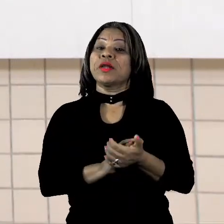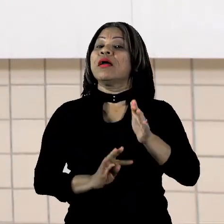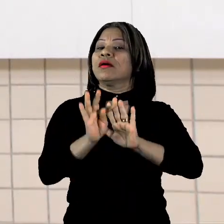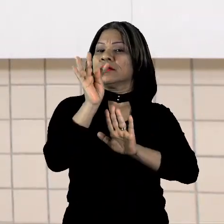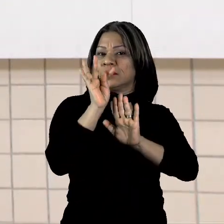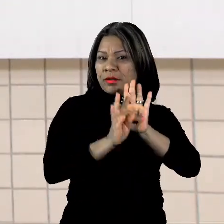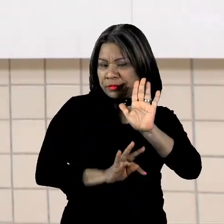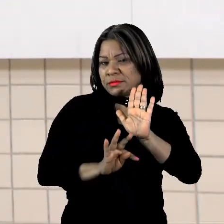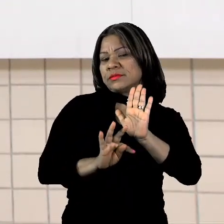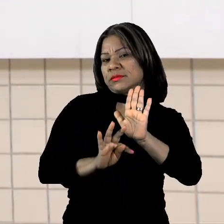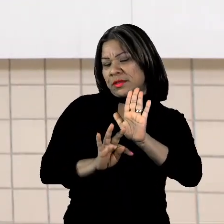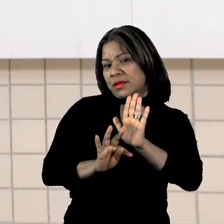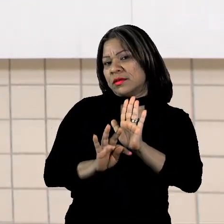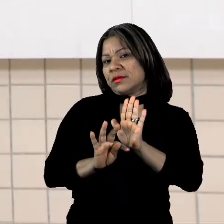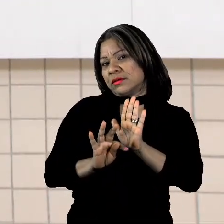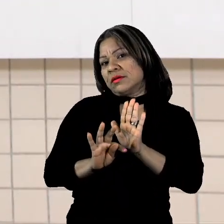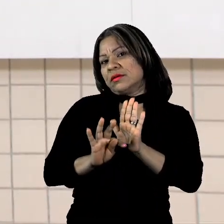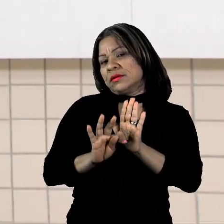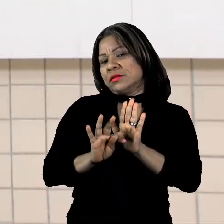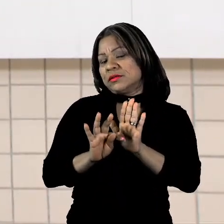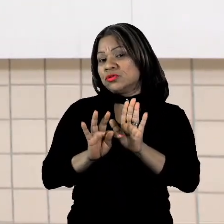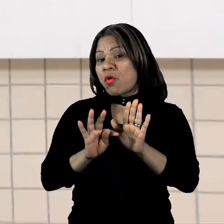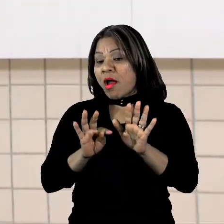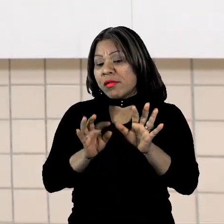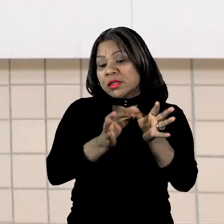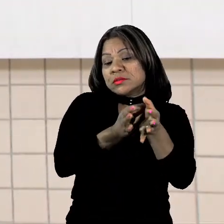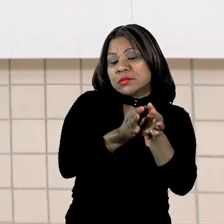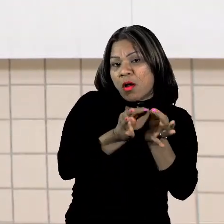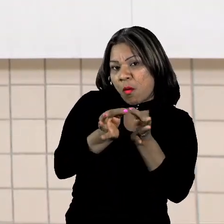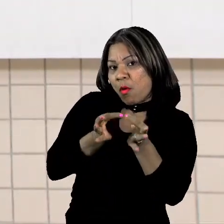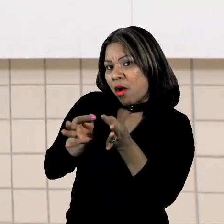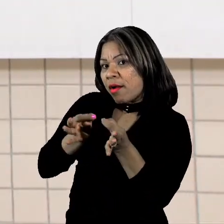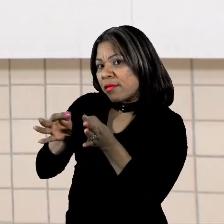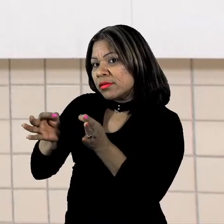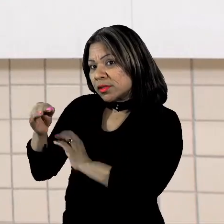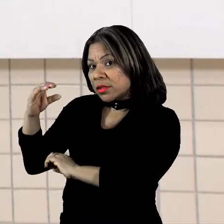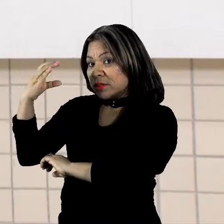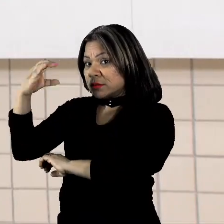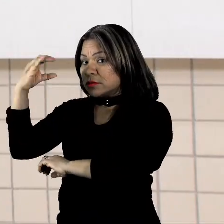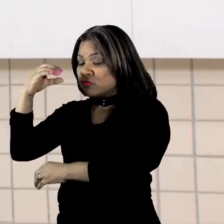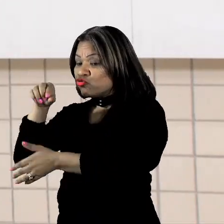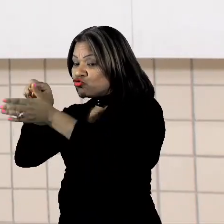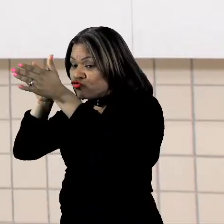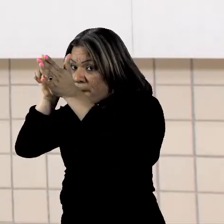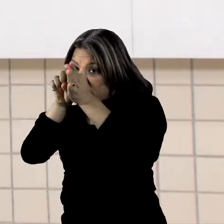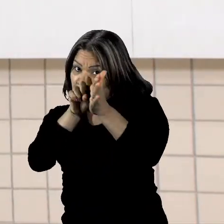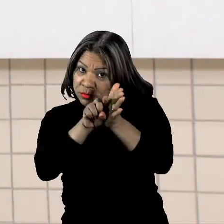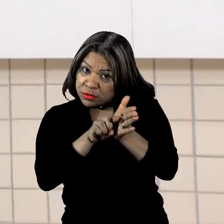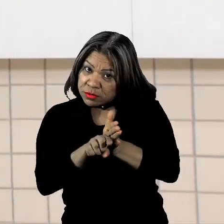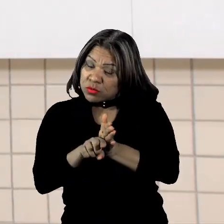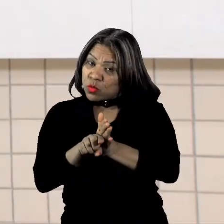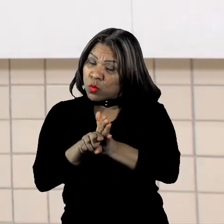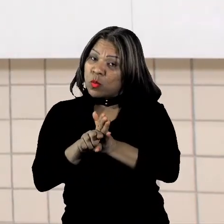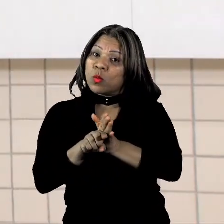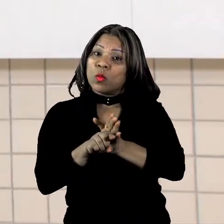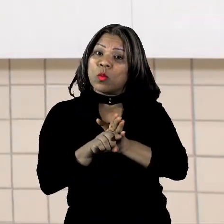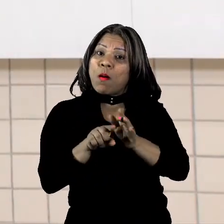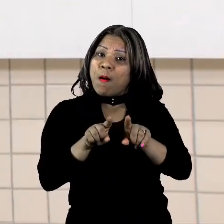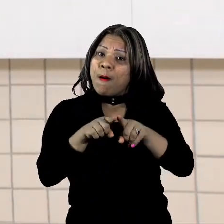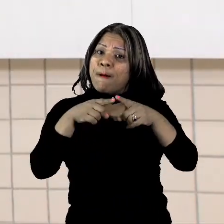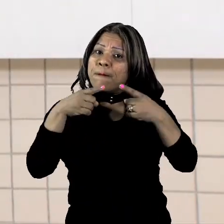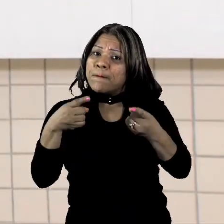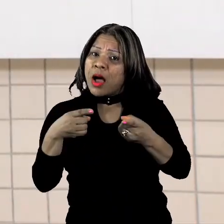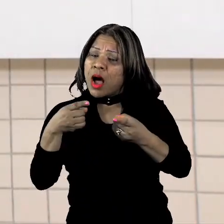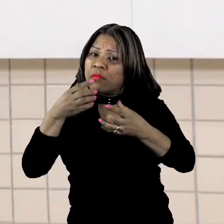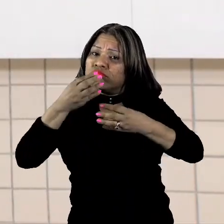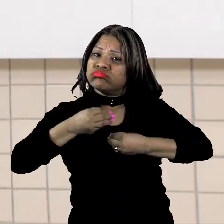eles são elaborados por cientistas e pesquisadores, mas são destinados para toda